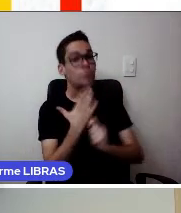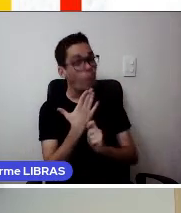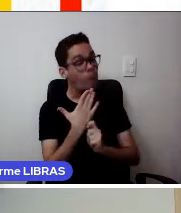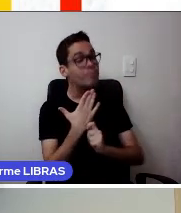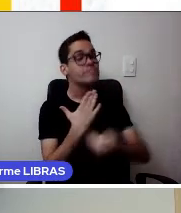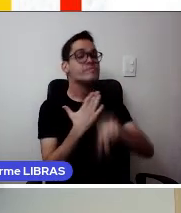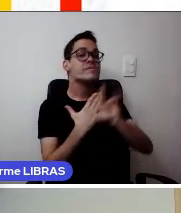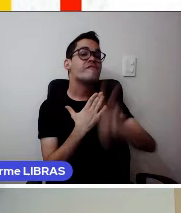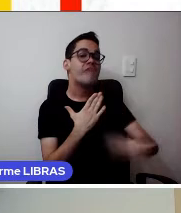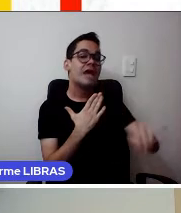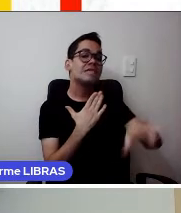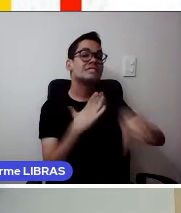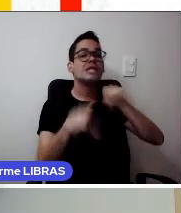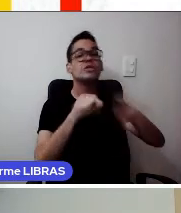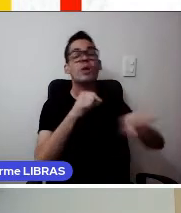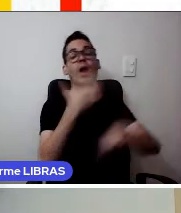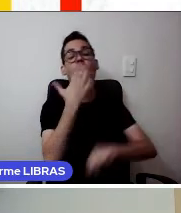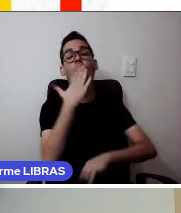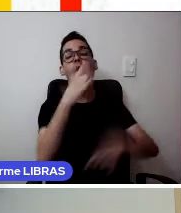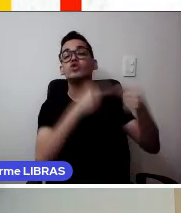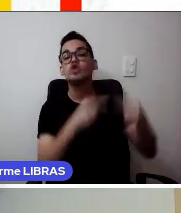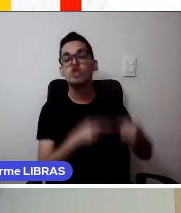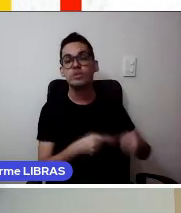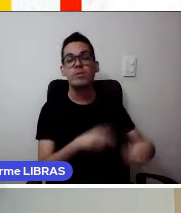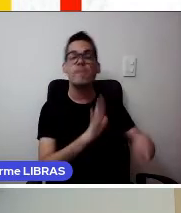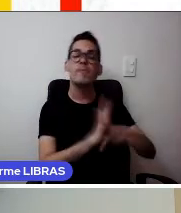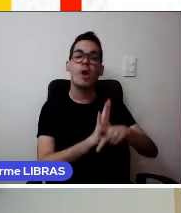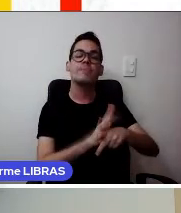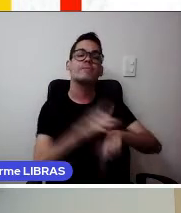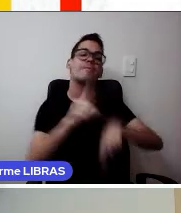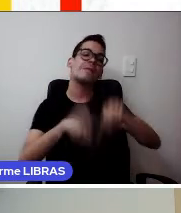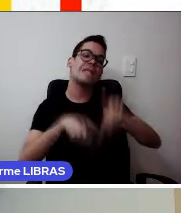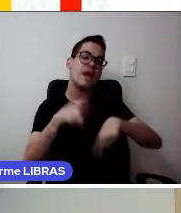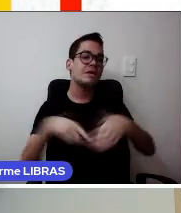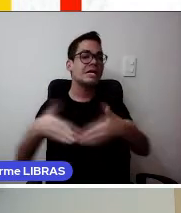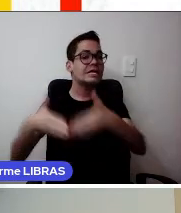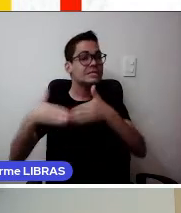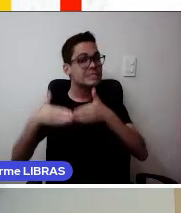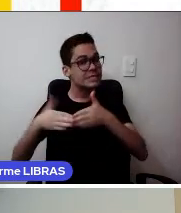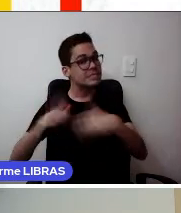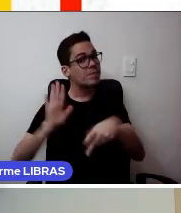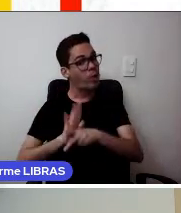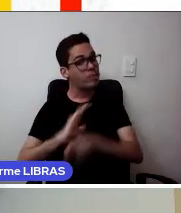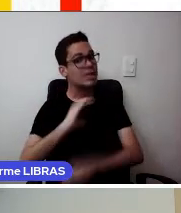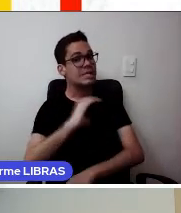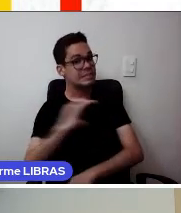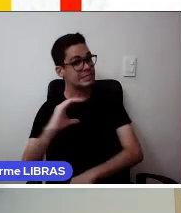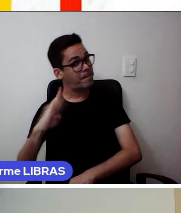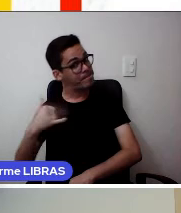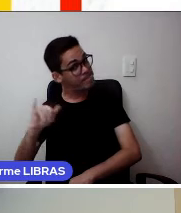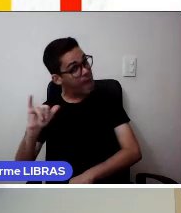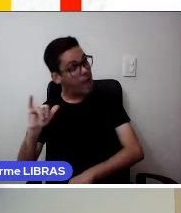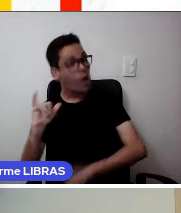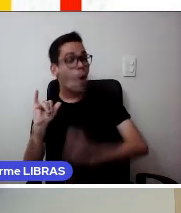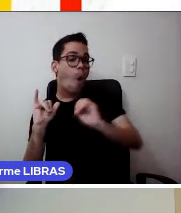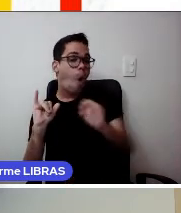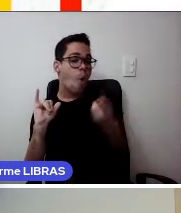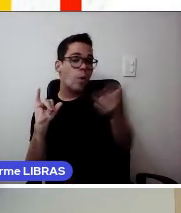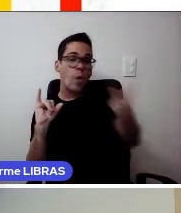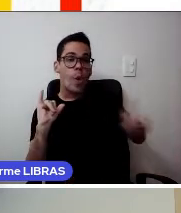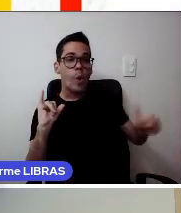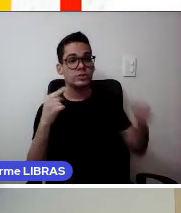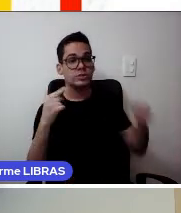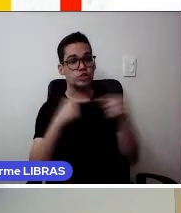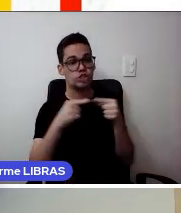selecionar qual a licença licença deseja atribuir ao material, se é do portal CC-BY ou outra licença CC,